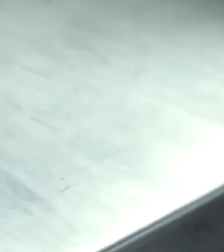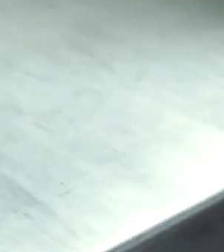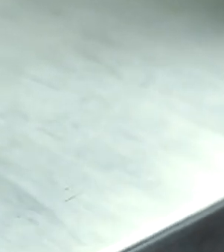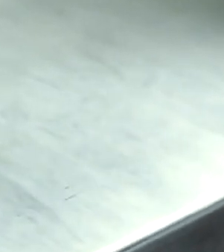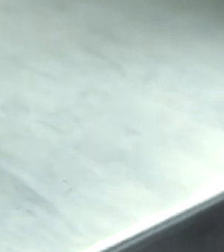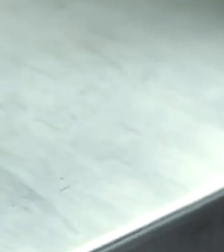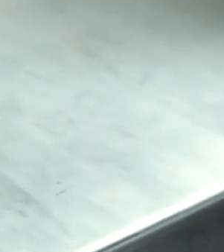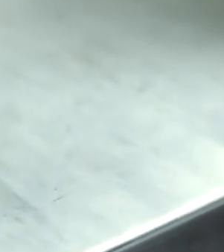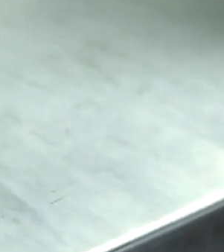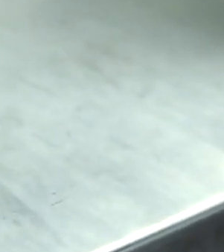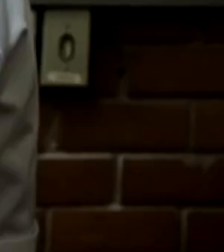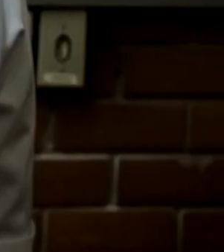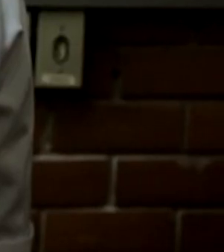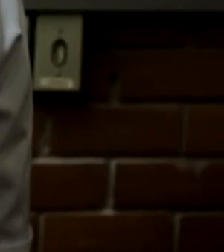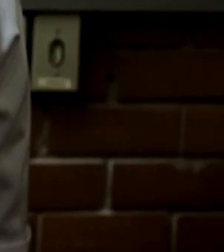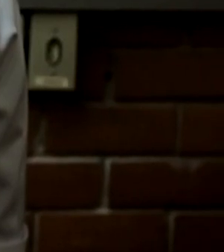Transcrição Negri